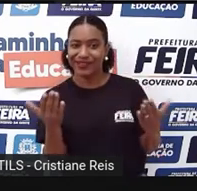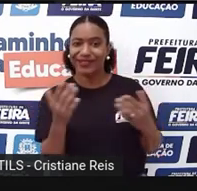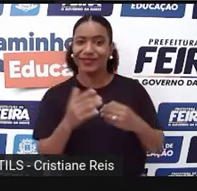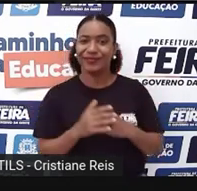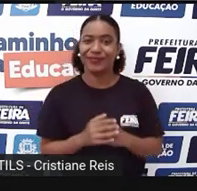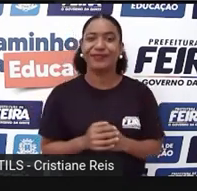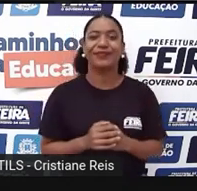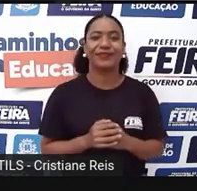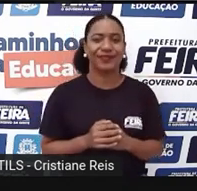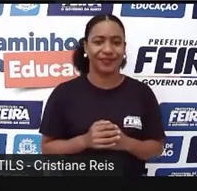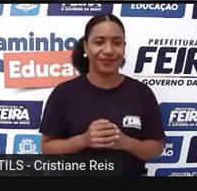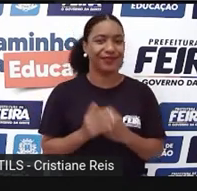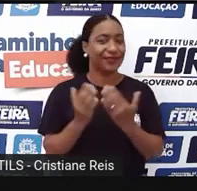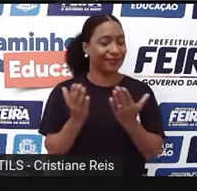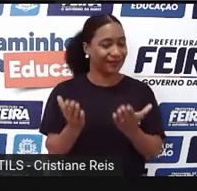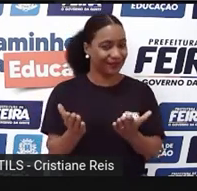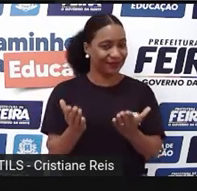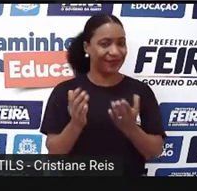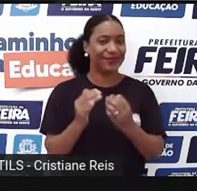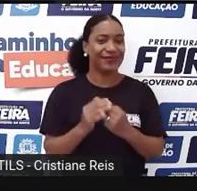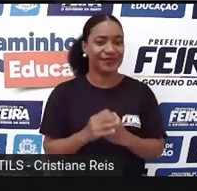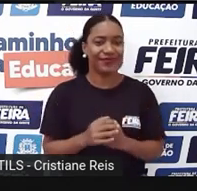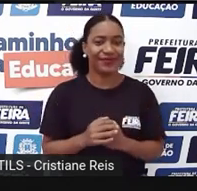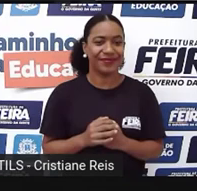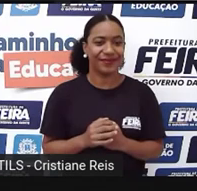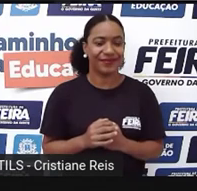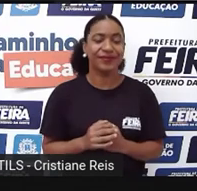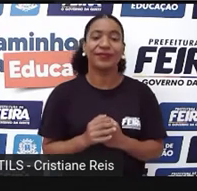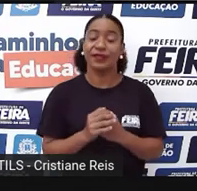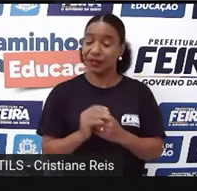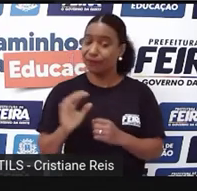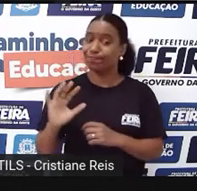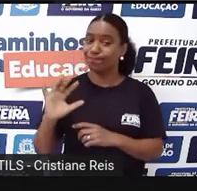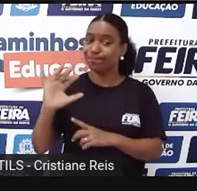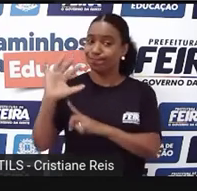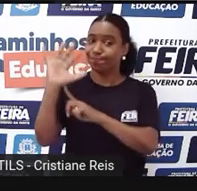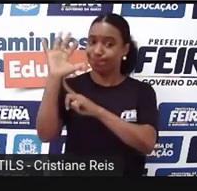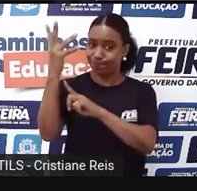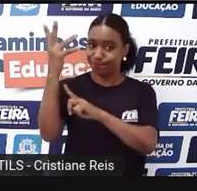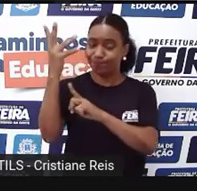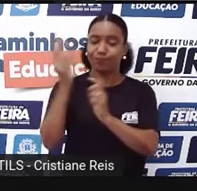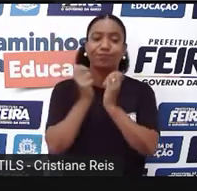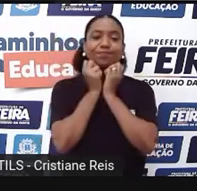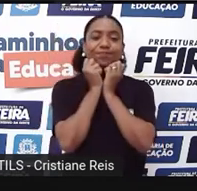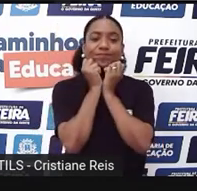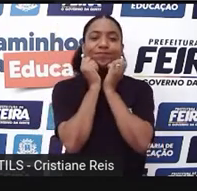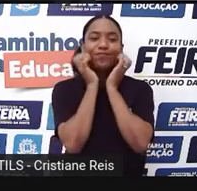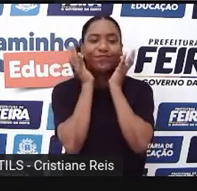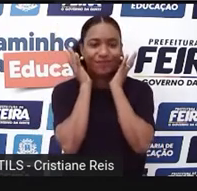Shakespearean tragic É uma tragédia shakespearean